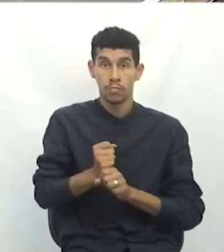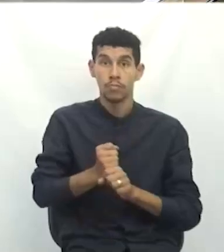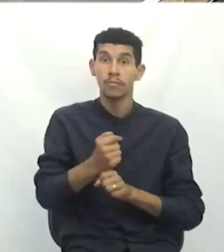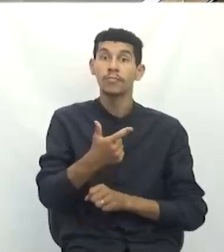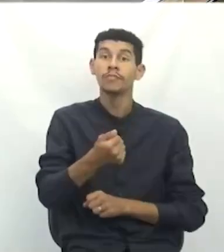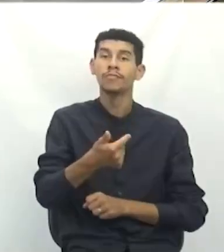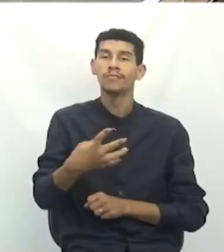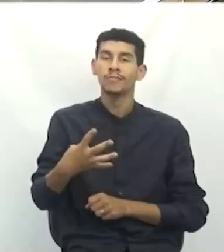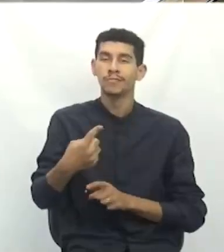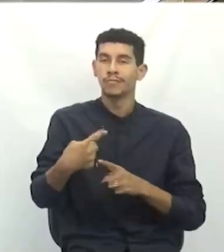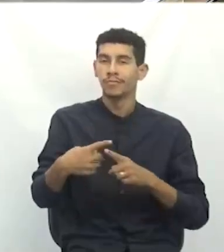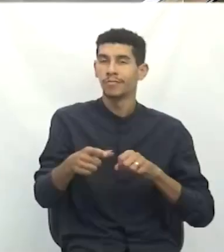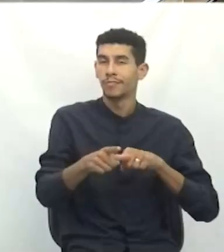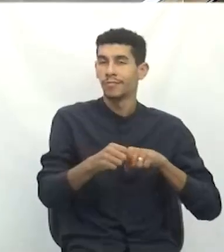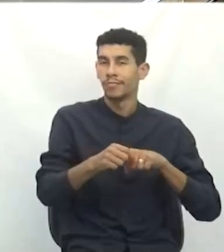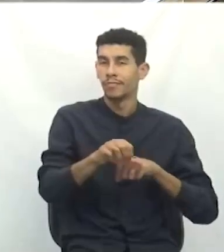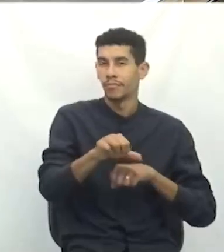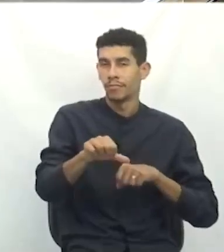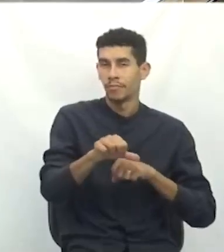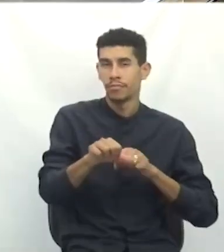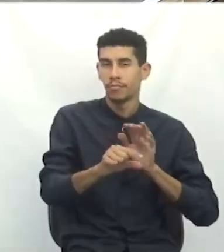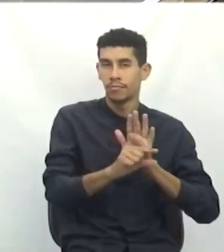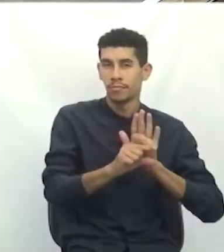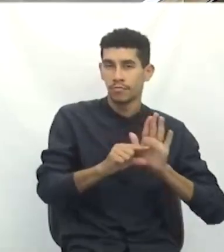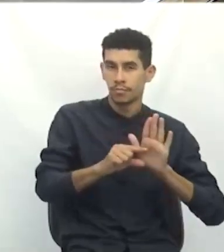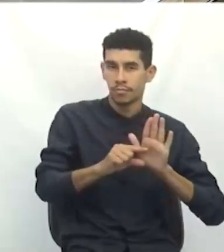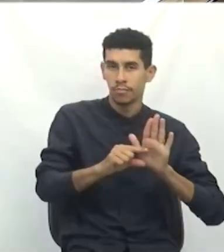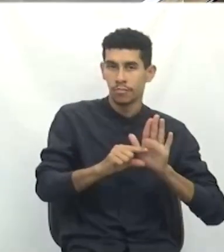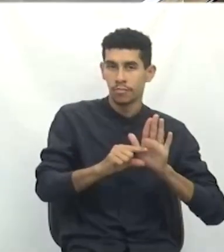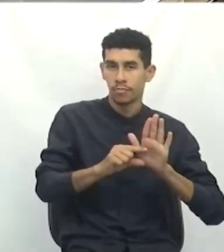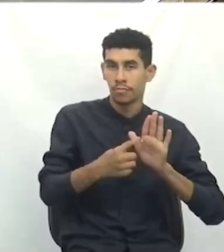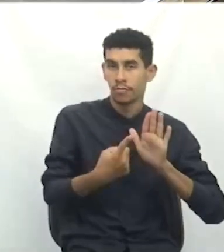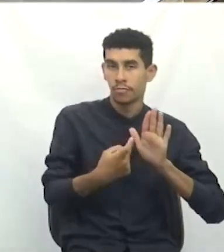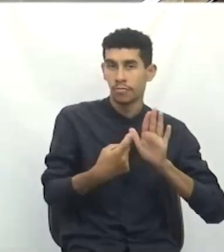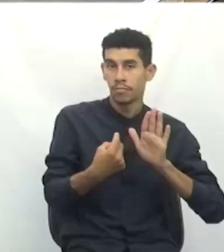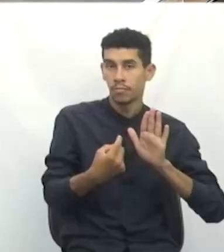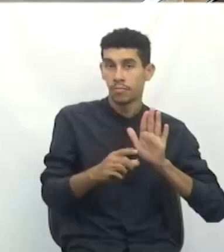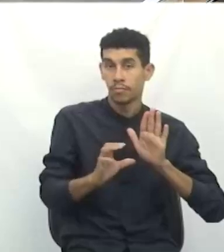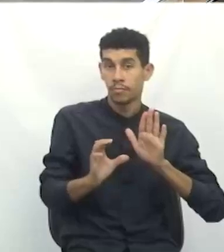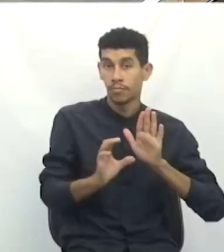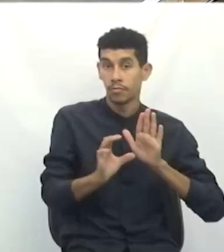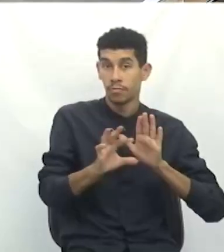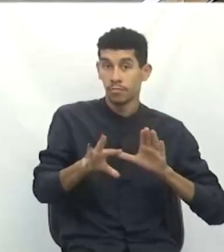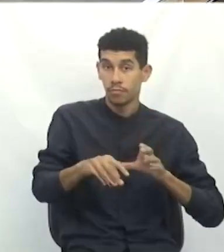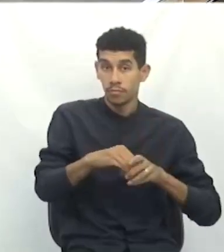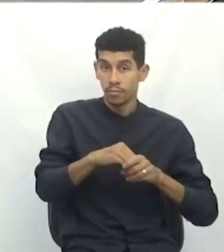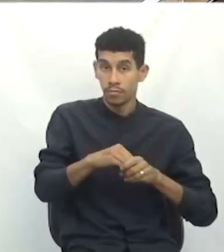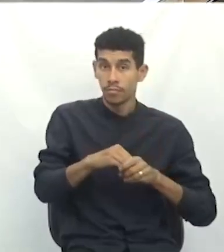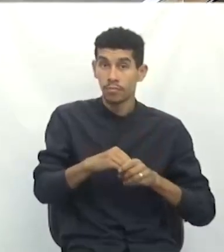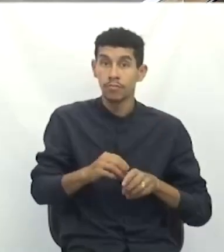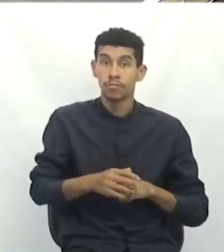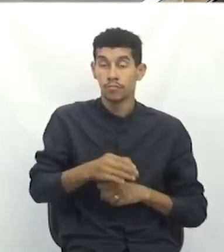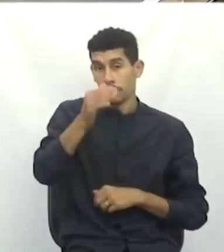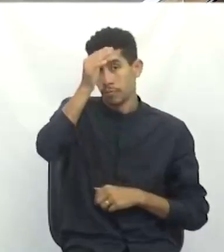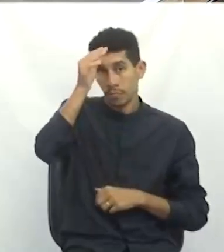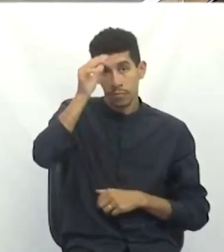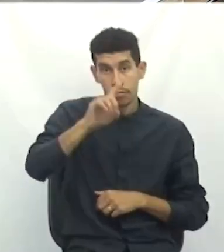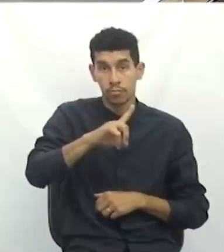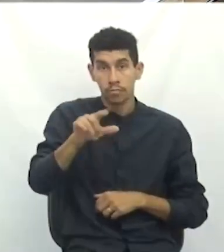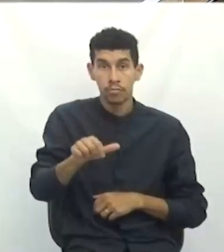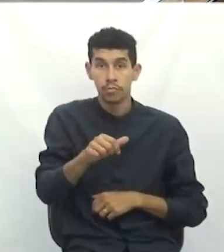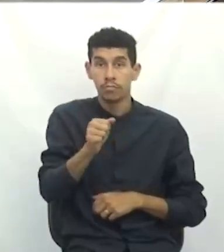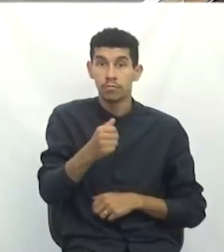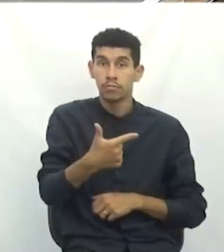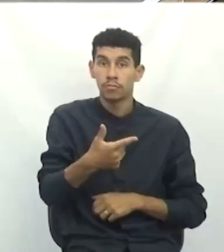conforme o artigo 99, parágrafo único, alínea C, do regimento interno. Criciúma 23 de